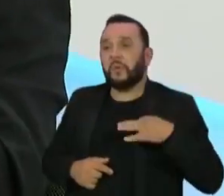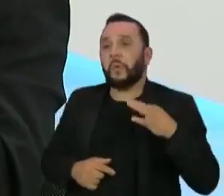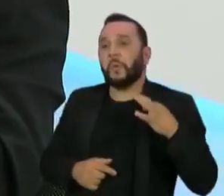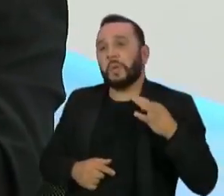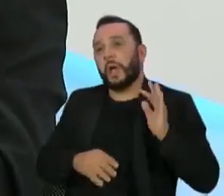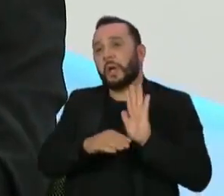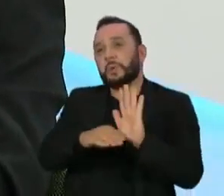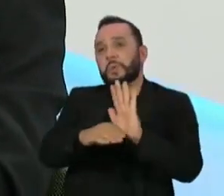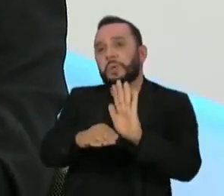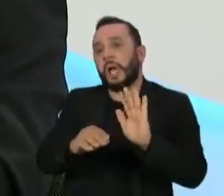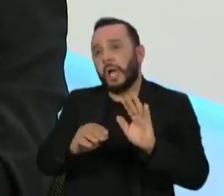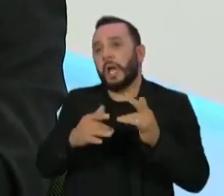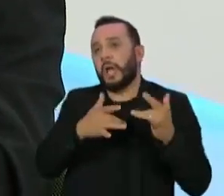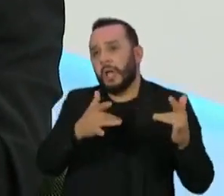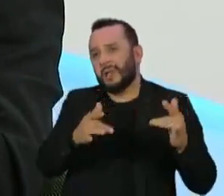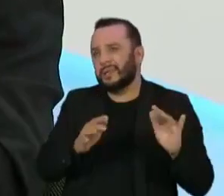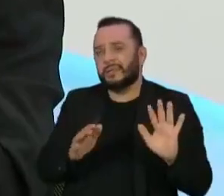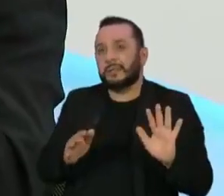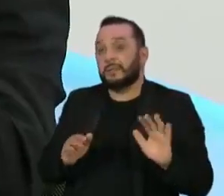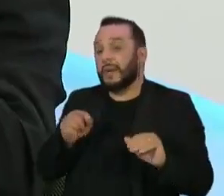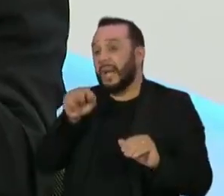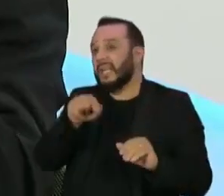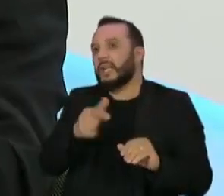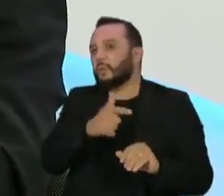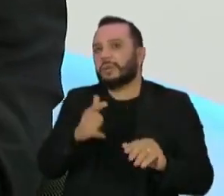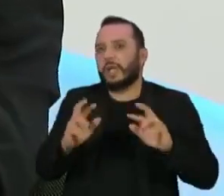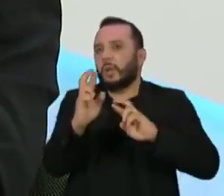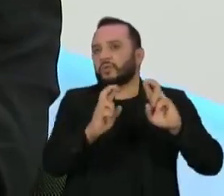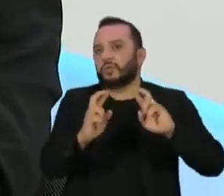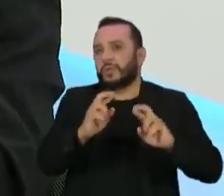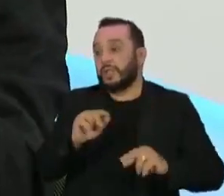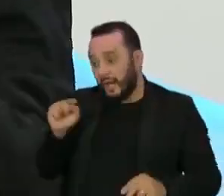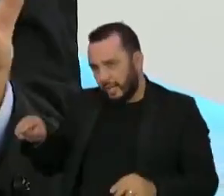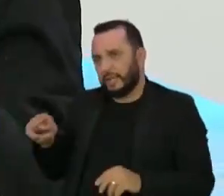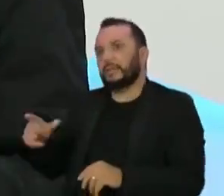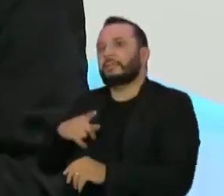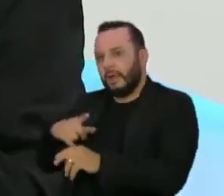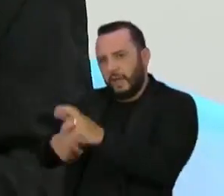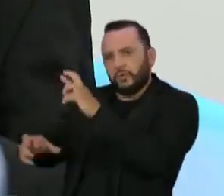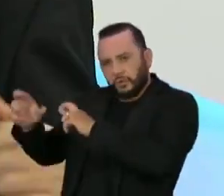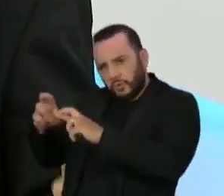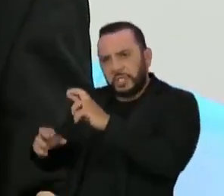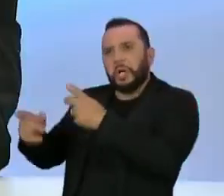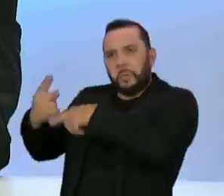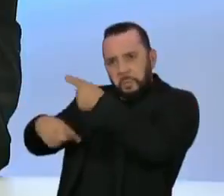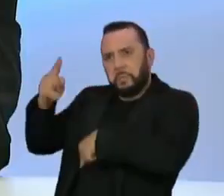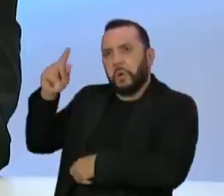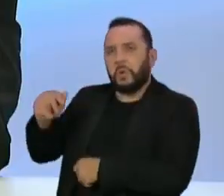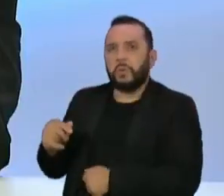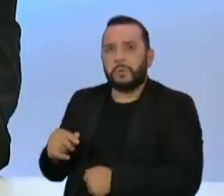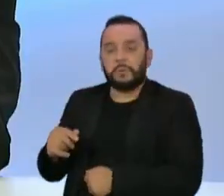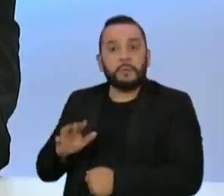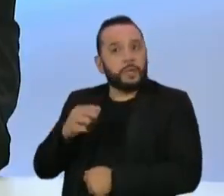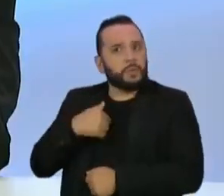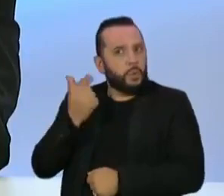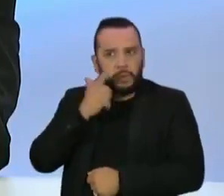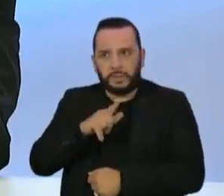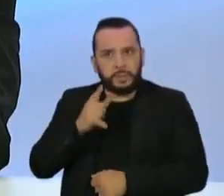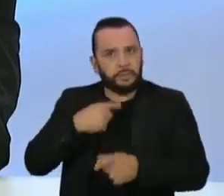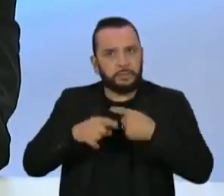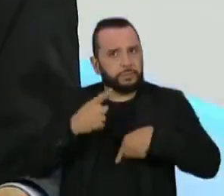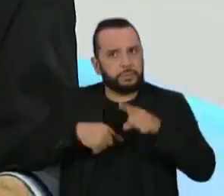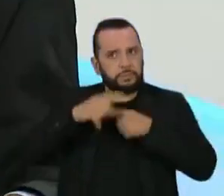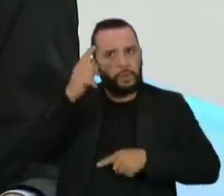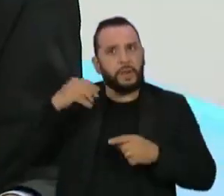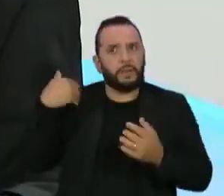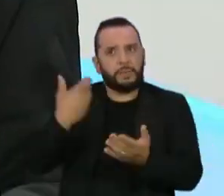as condições de auditagem, de report do mercado regulado. Não deu certo ainda, né? Hã? E não deu certo até hoje, né?